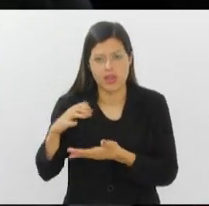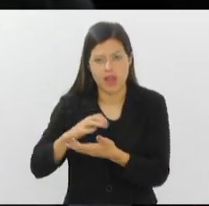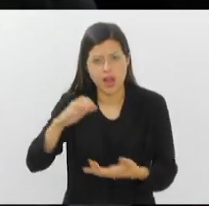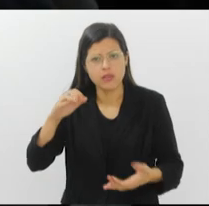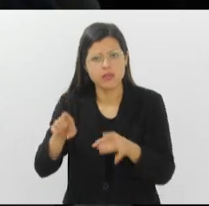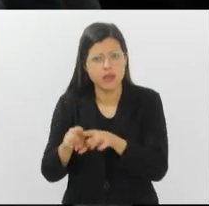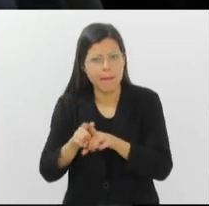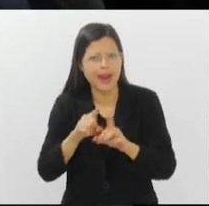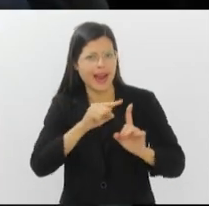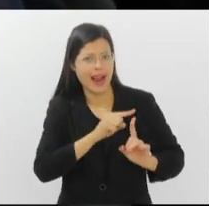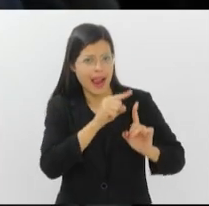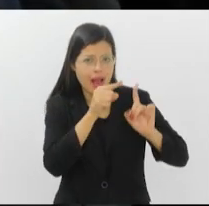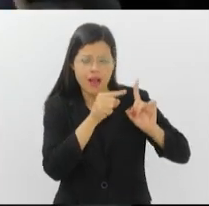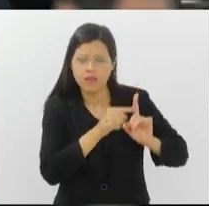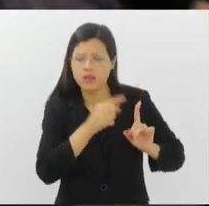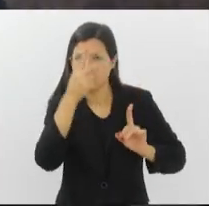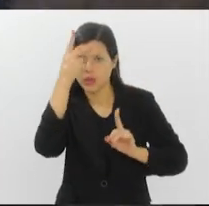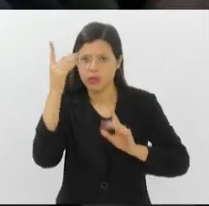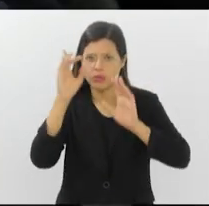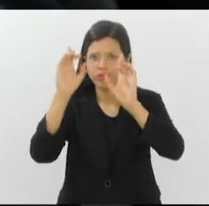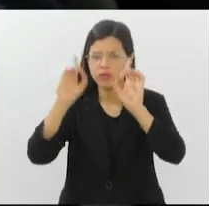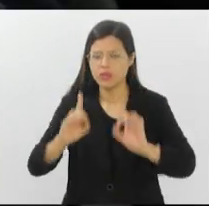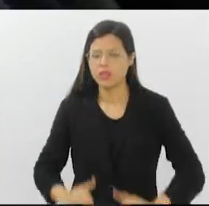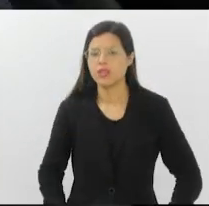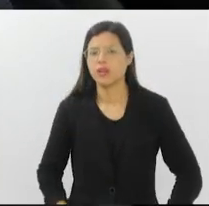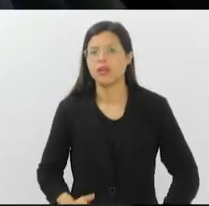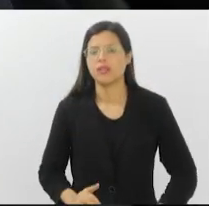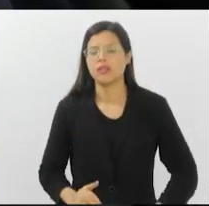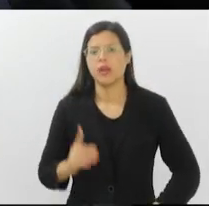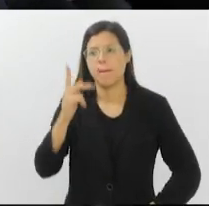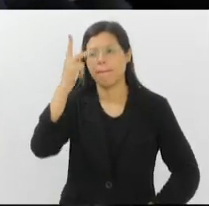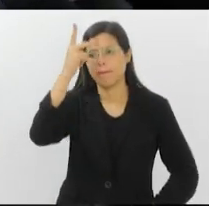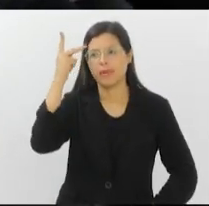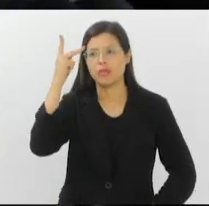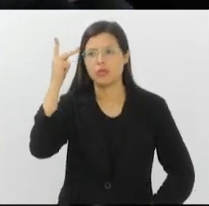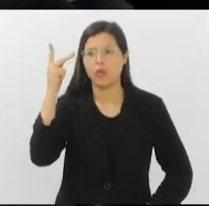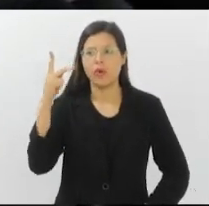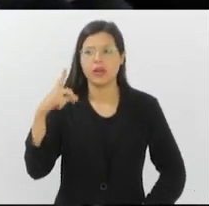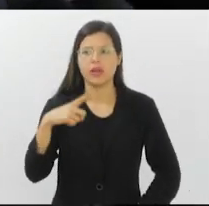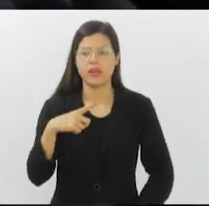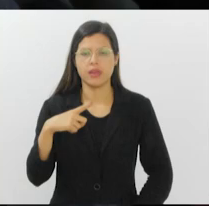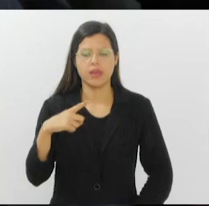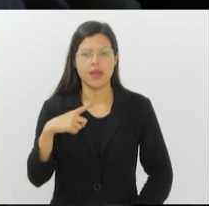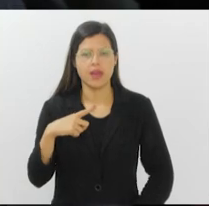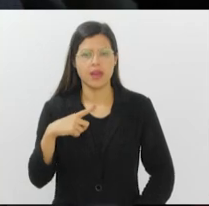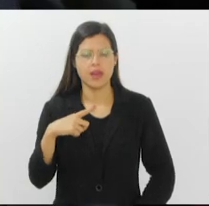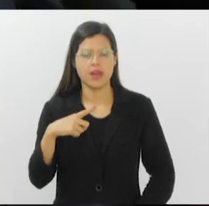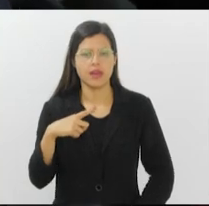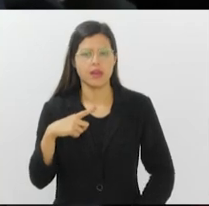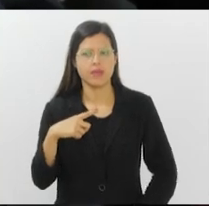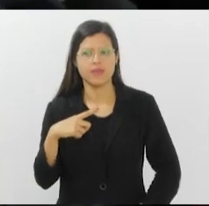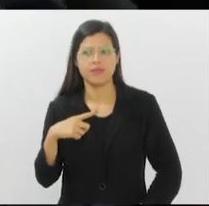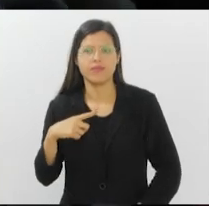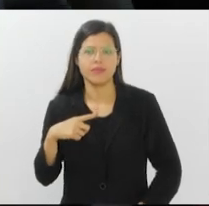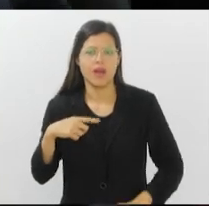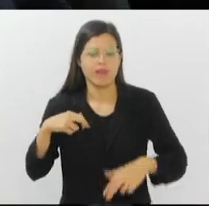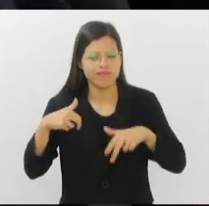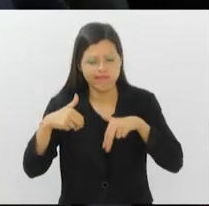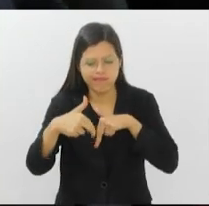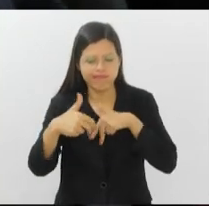gestante, pessoas com deficiência, pessoas com mobilidade difícil.